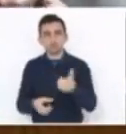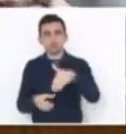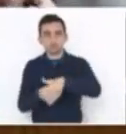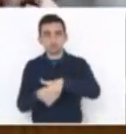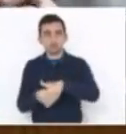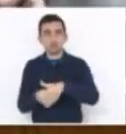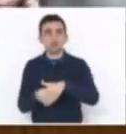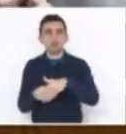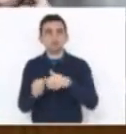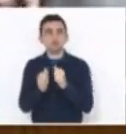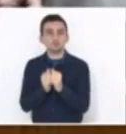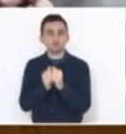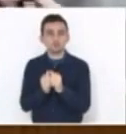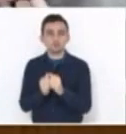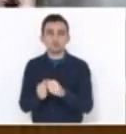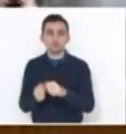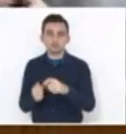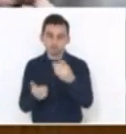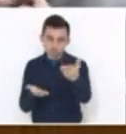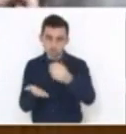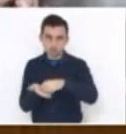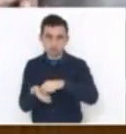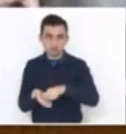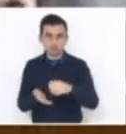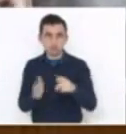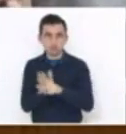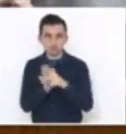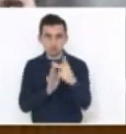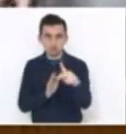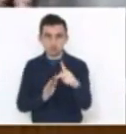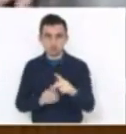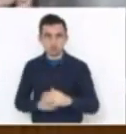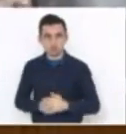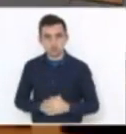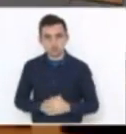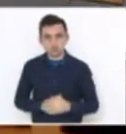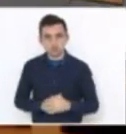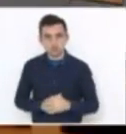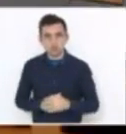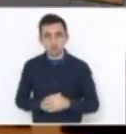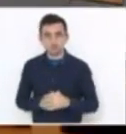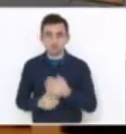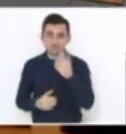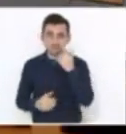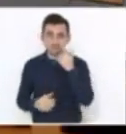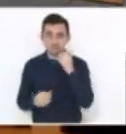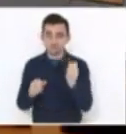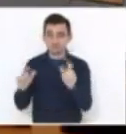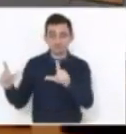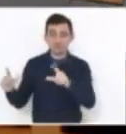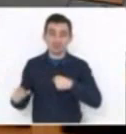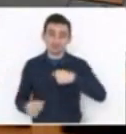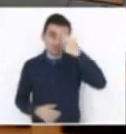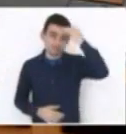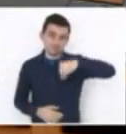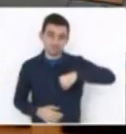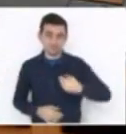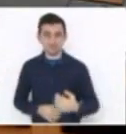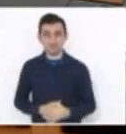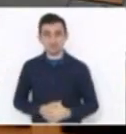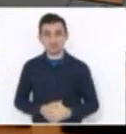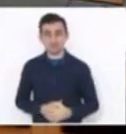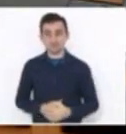a autoria de V. Exª. Depois que eu vi esse painel, até me desanimou um pouco, Sr. Presidente.